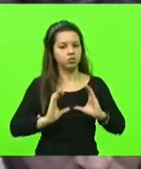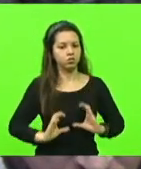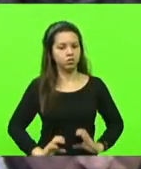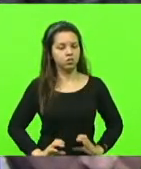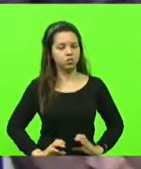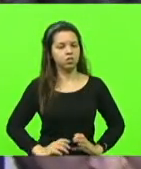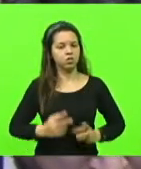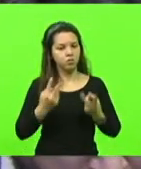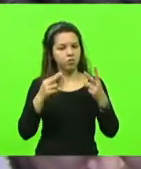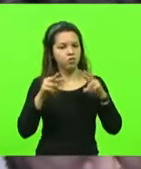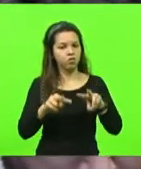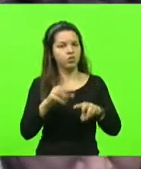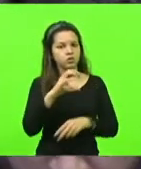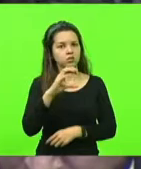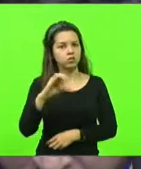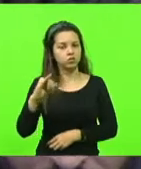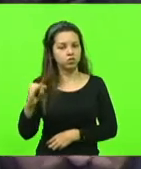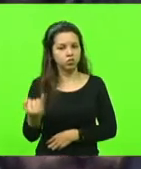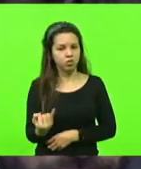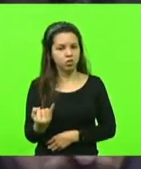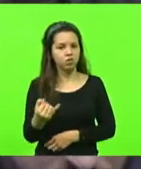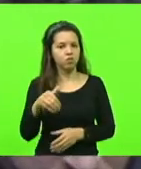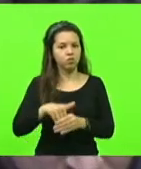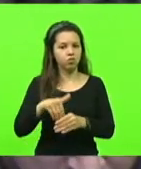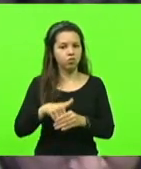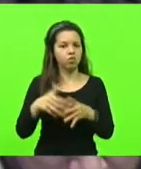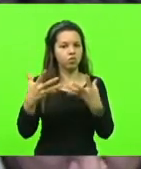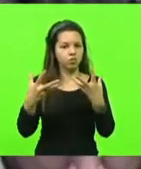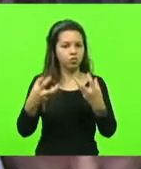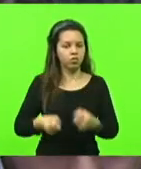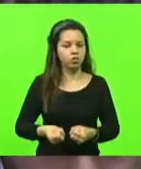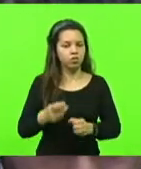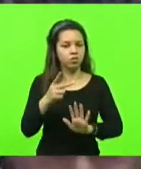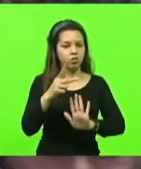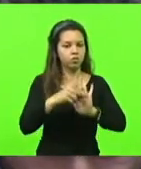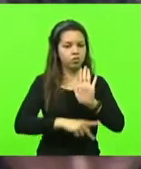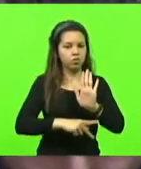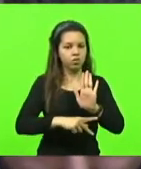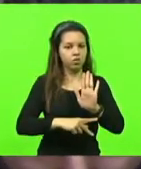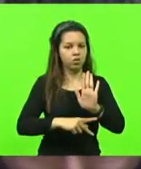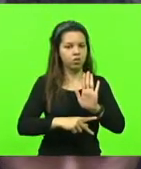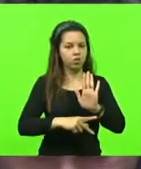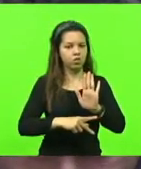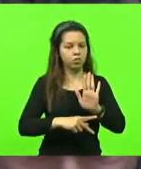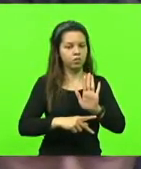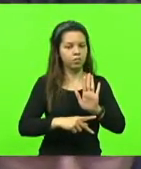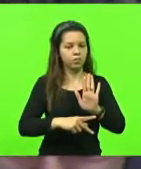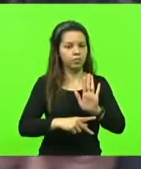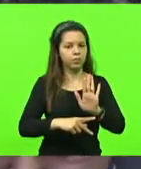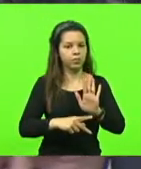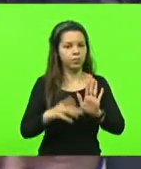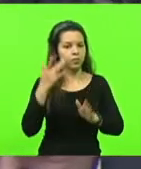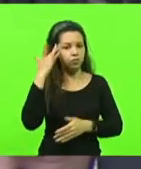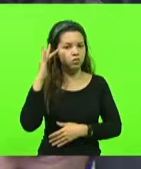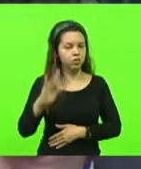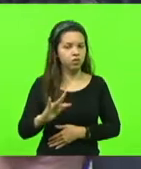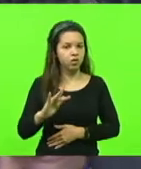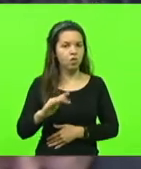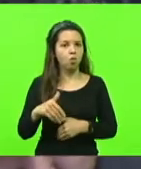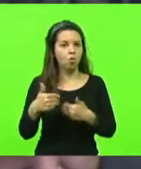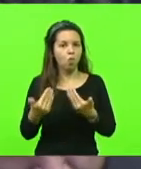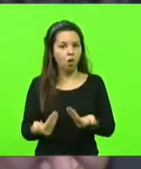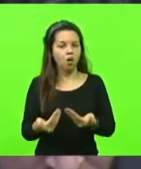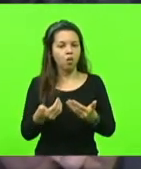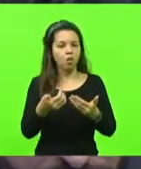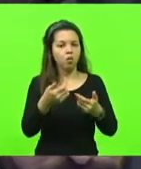como eu vejo aqui, a CCJ votou favorável a esse projeto, então, eu não sei qual o critério exatamente